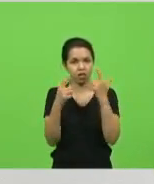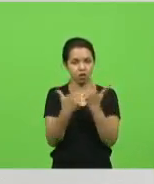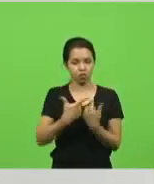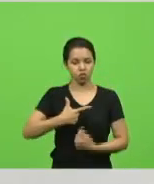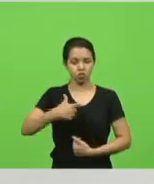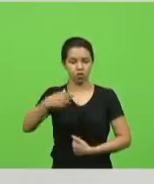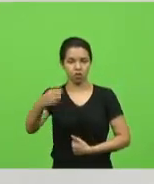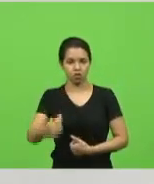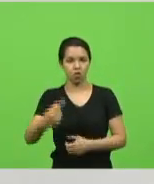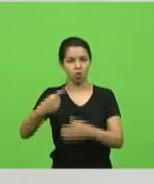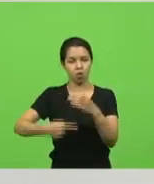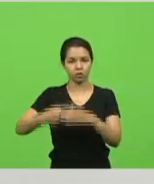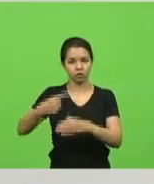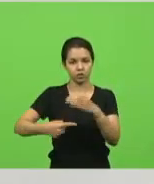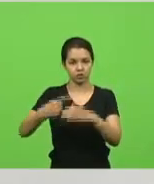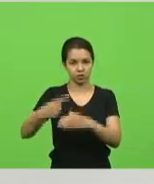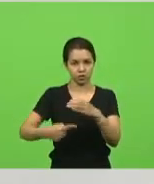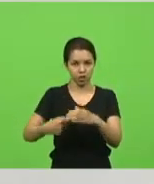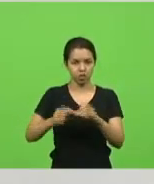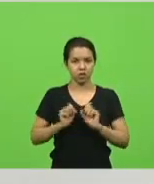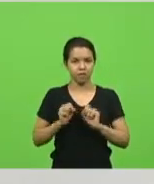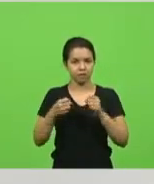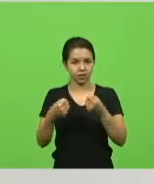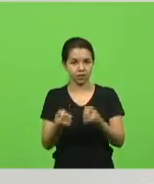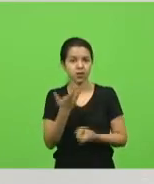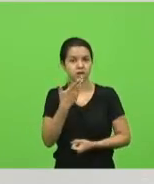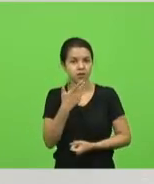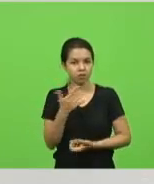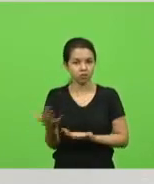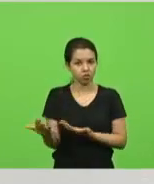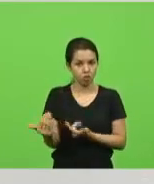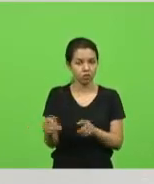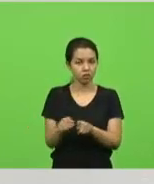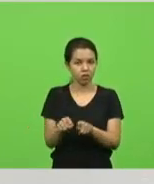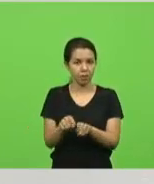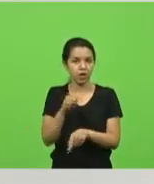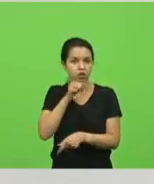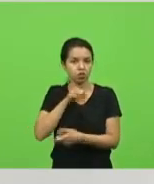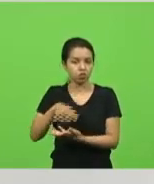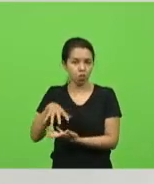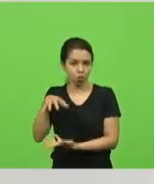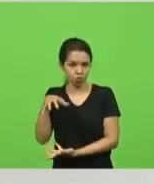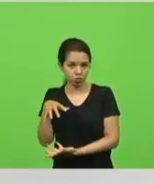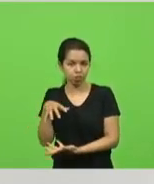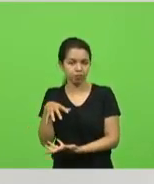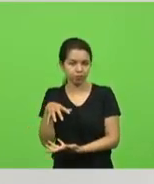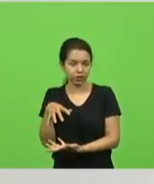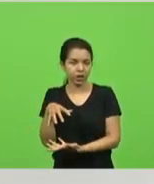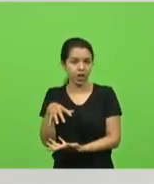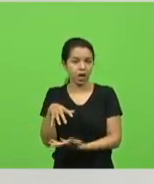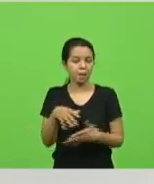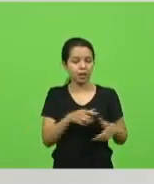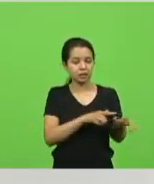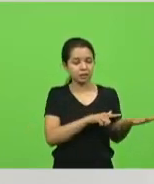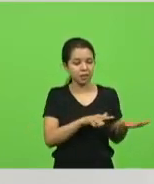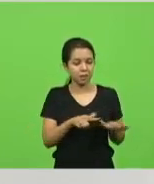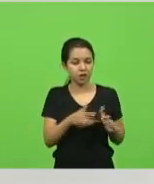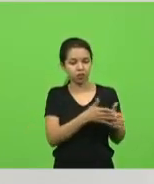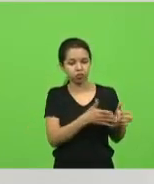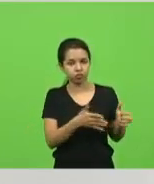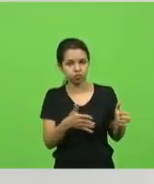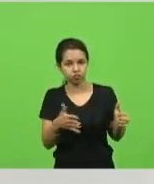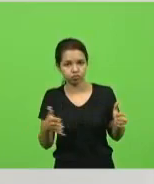adolescente e na defesa do idoso. E foi uma semana onde Deus vinha trabalhando no meu coração. Nós soubemos de alguém numa casa